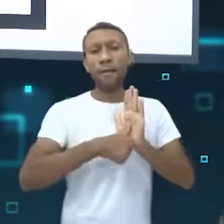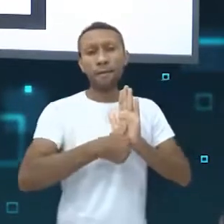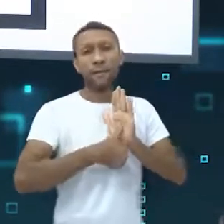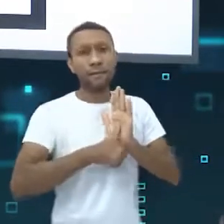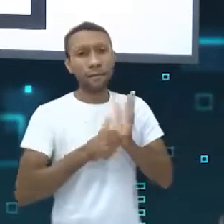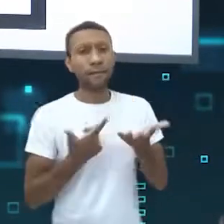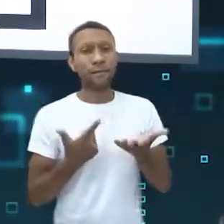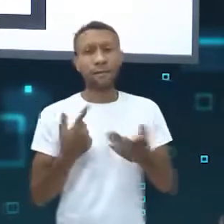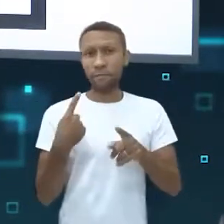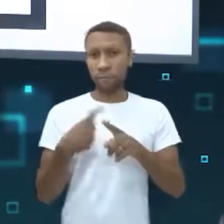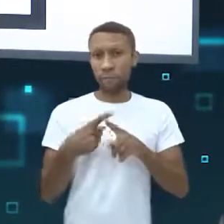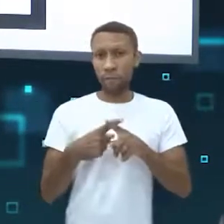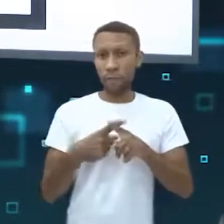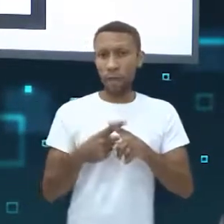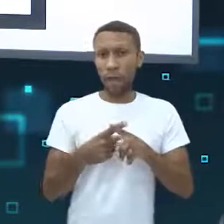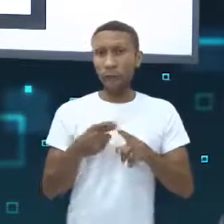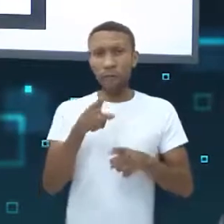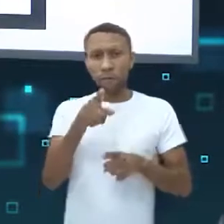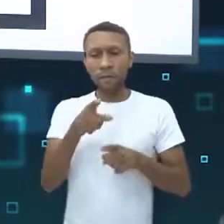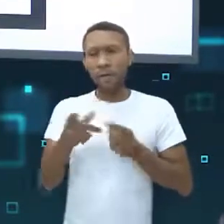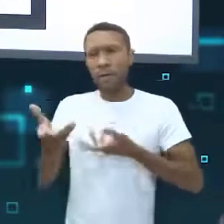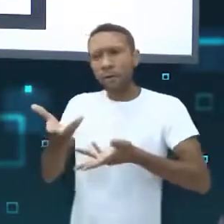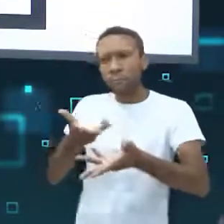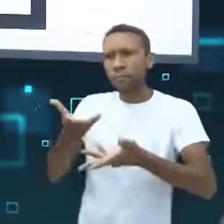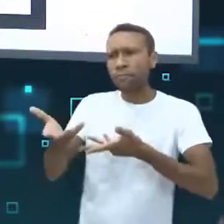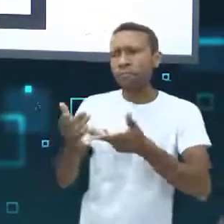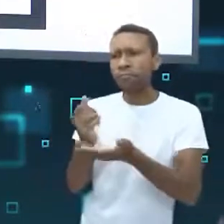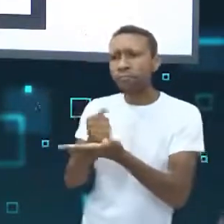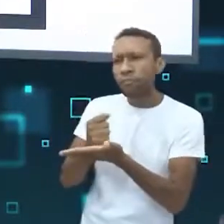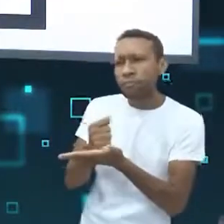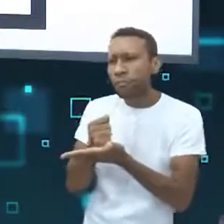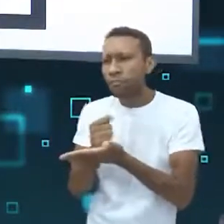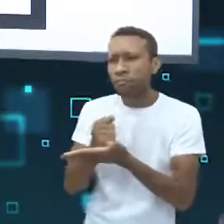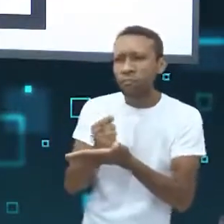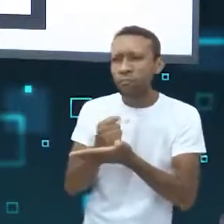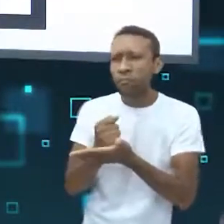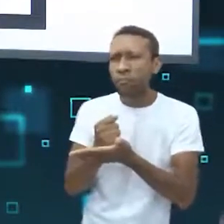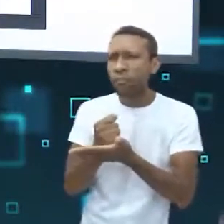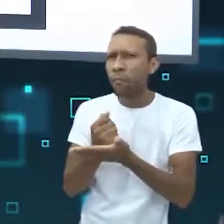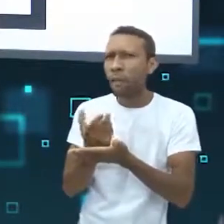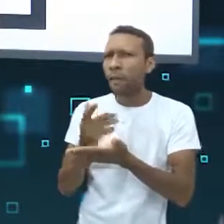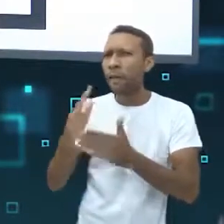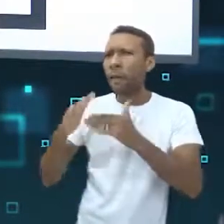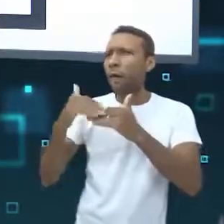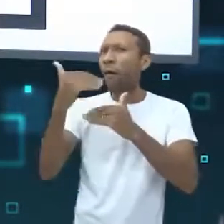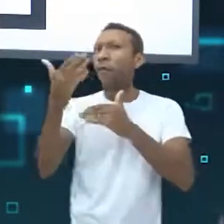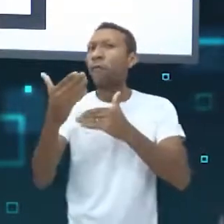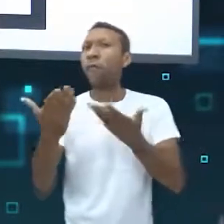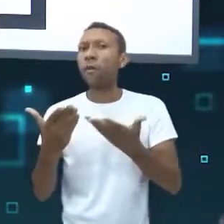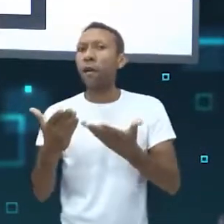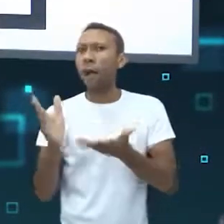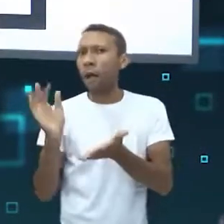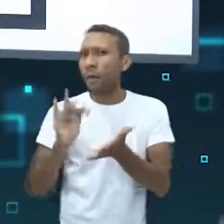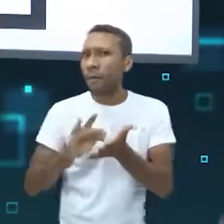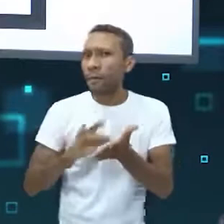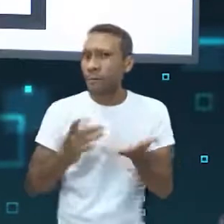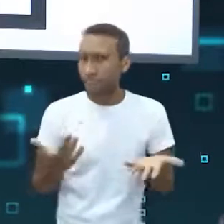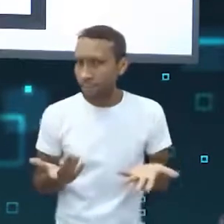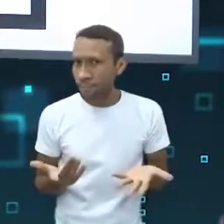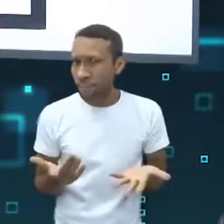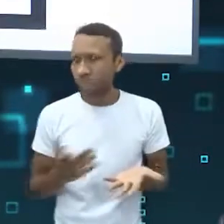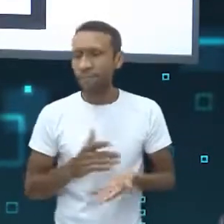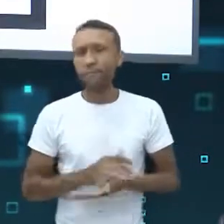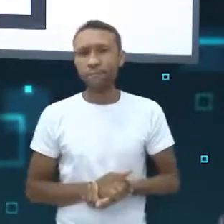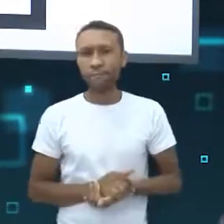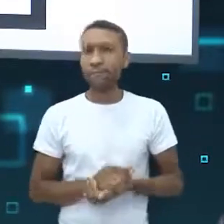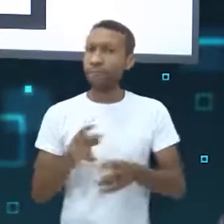plataformas, porque você vai interagir com desconhecidos. E não tem como saber se quem está atrás da tela é realmente quem se